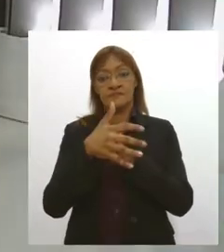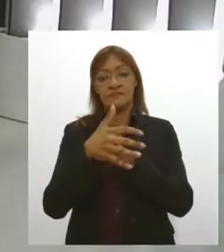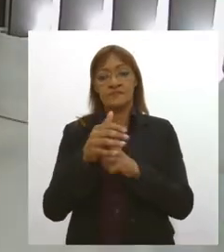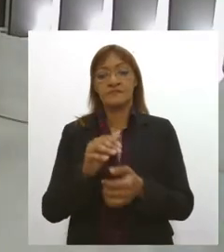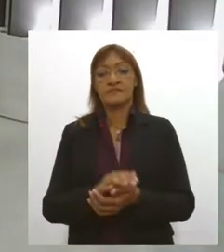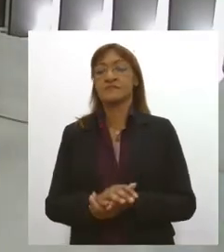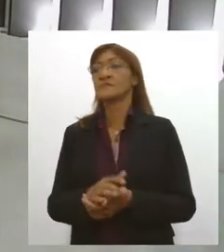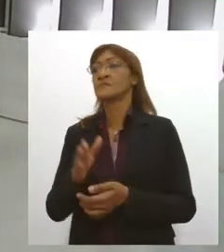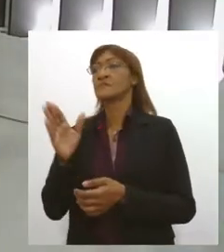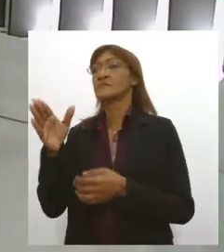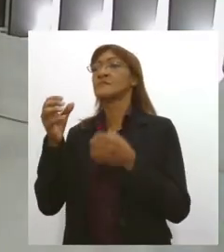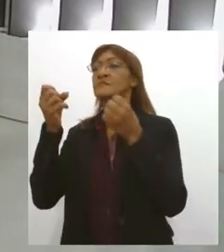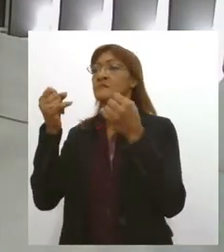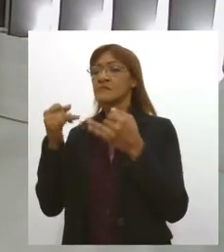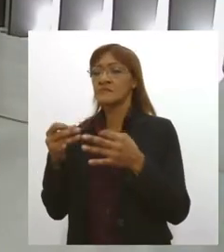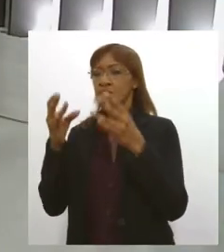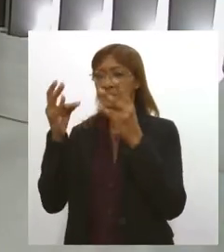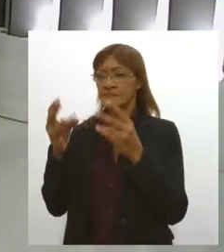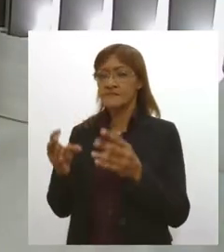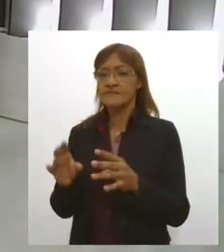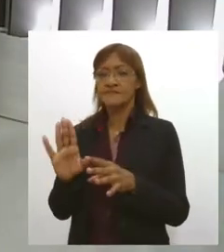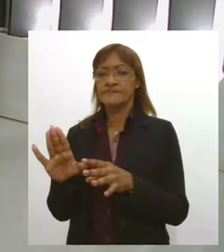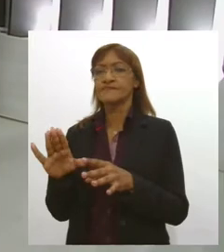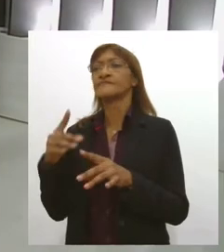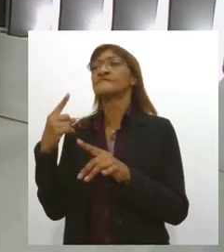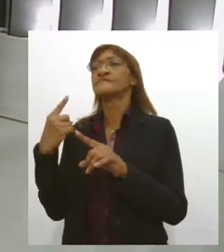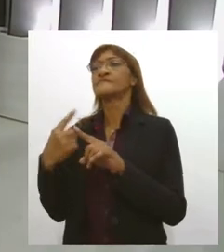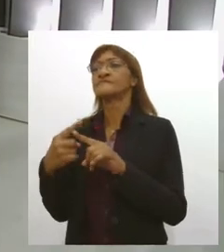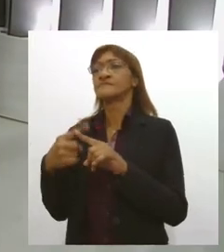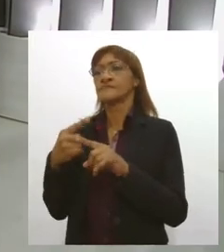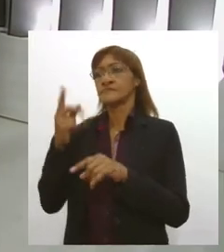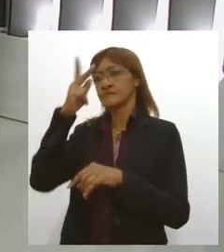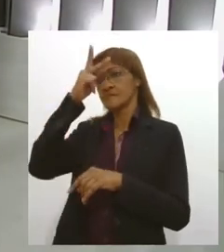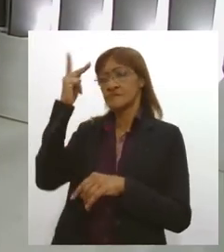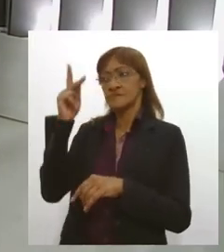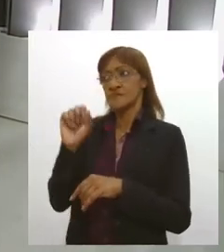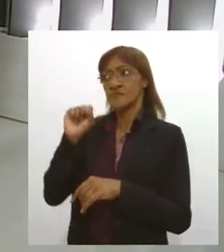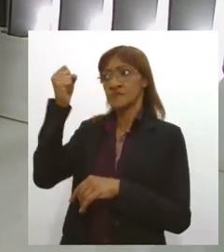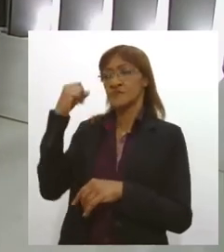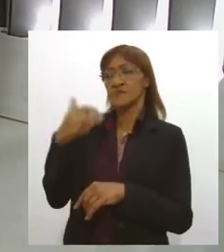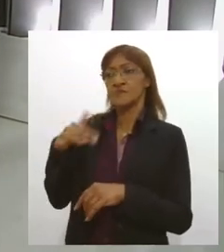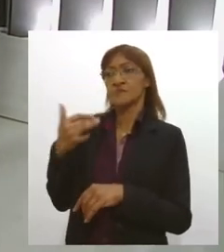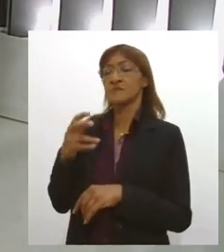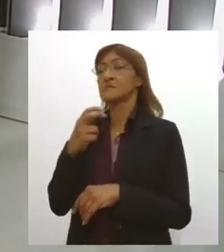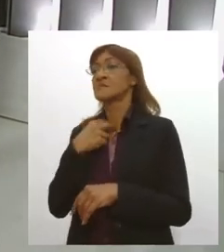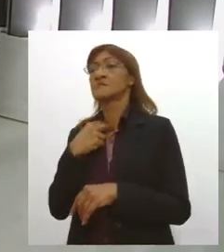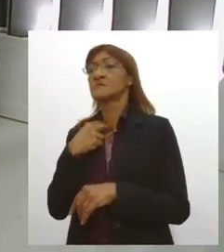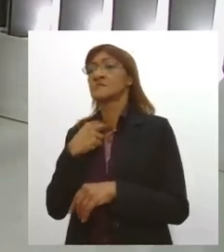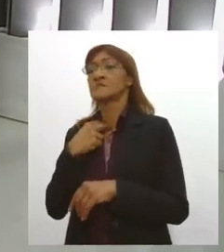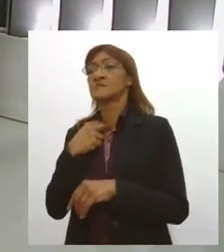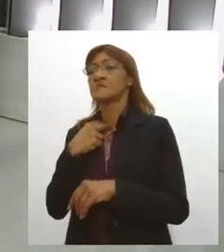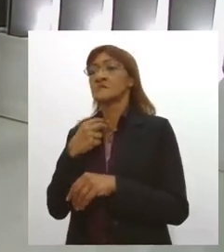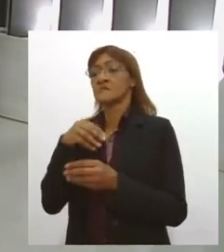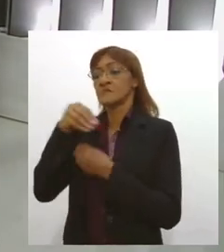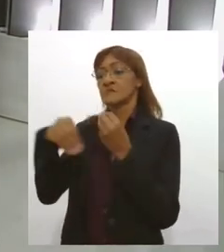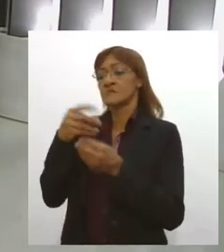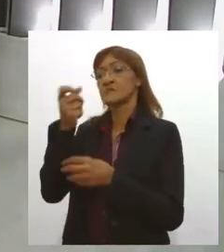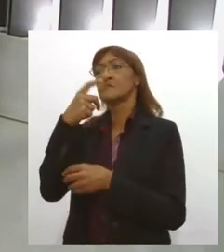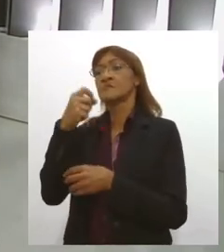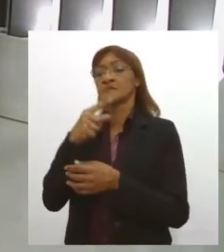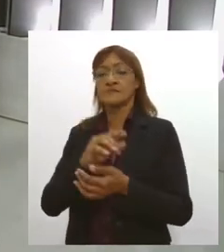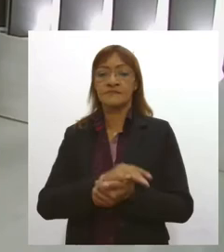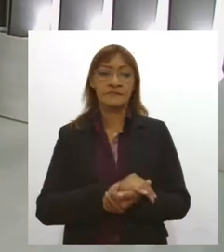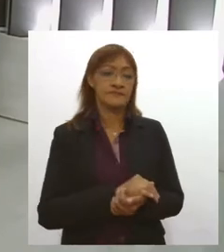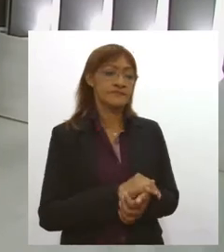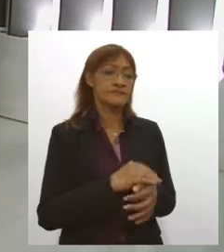Daniela, só para explicar, assim, com mais detalhes para a gente, por que esses pacientes mais graves, eles não podem ser submetidos a esse coquetel? Bom,